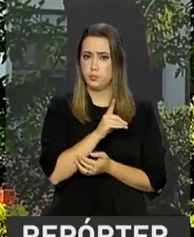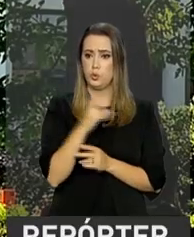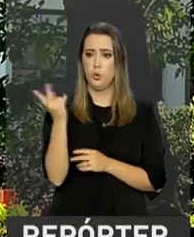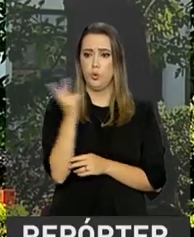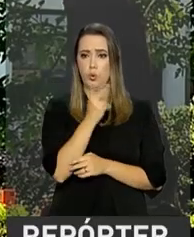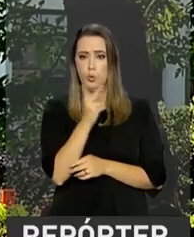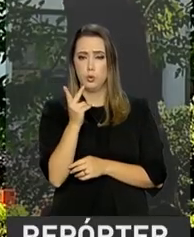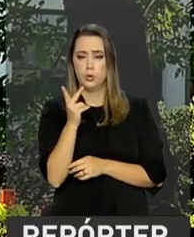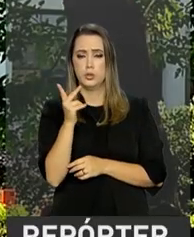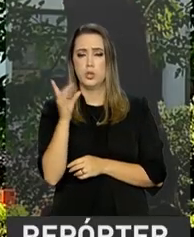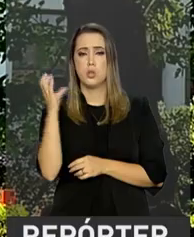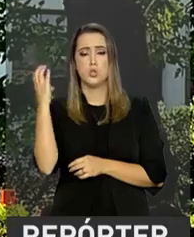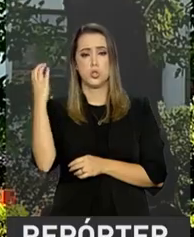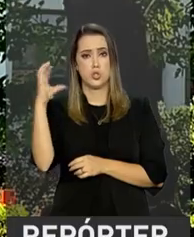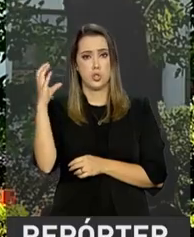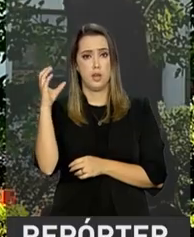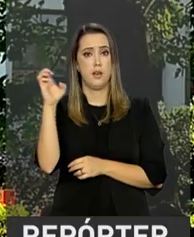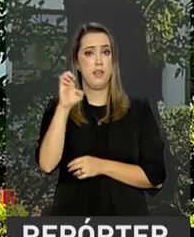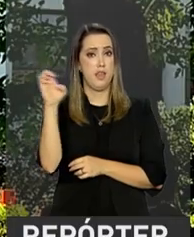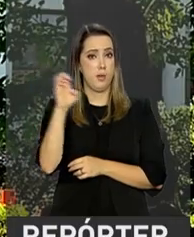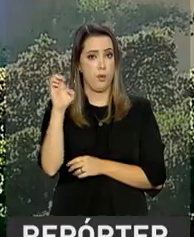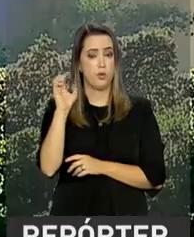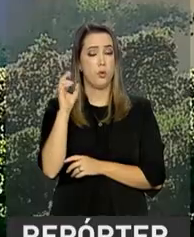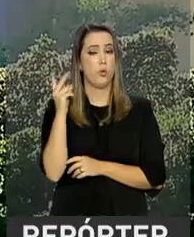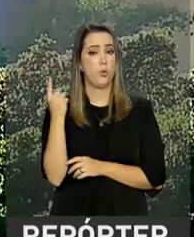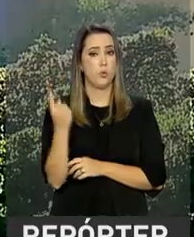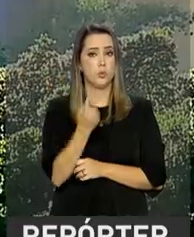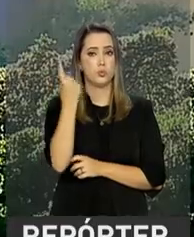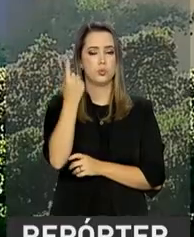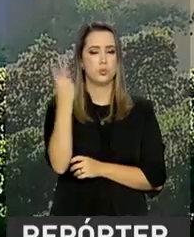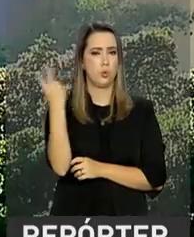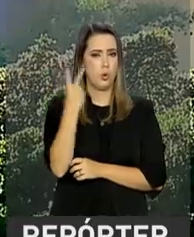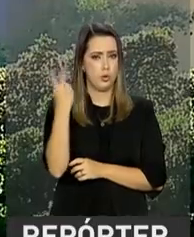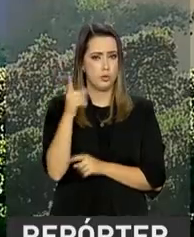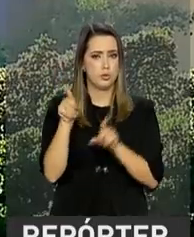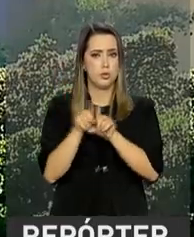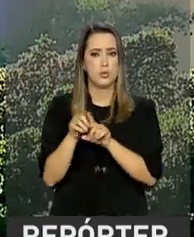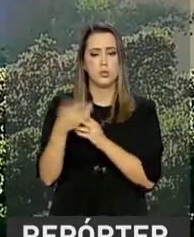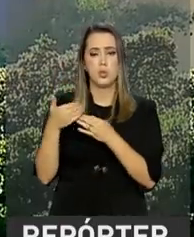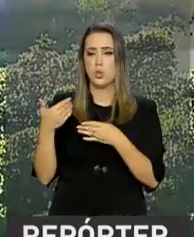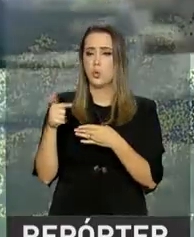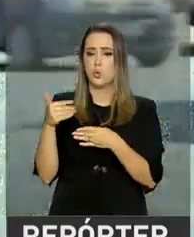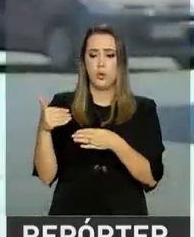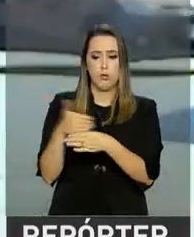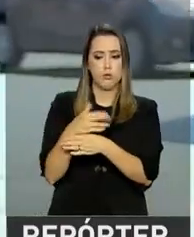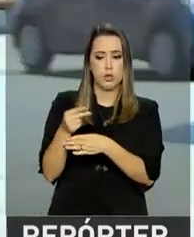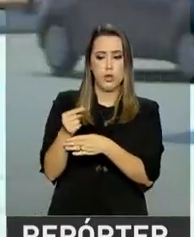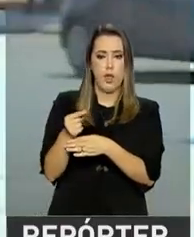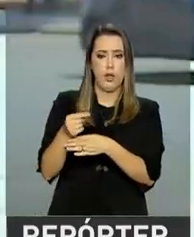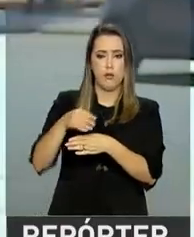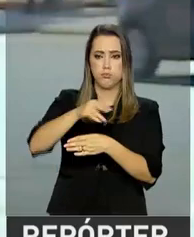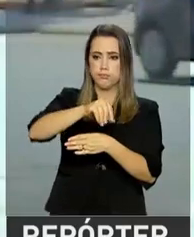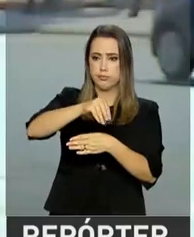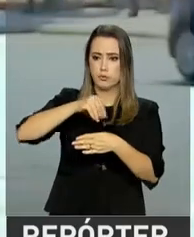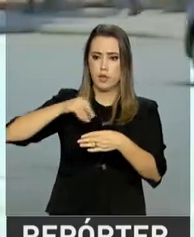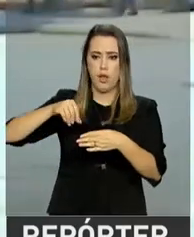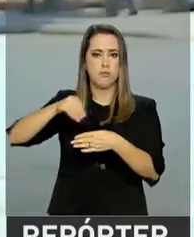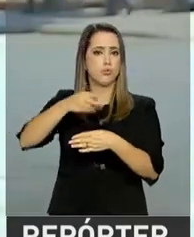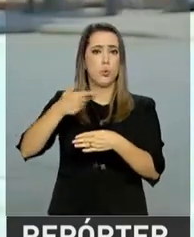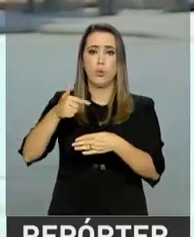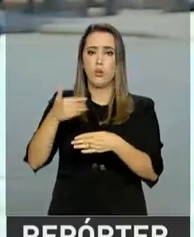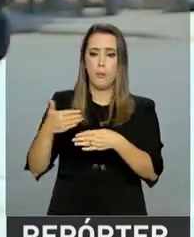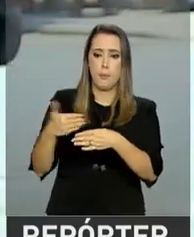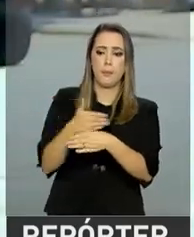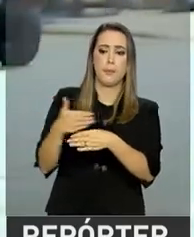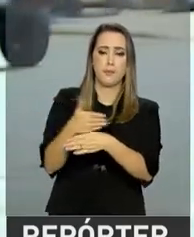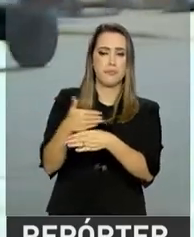e Equador são os únicos países da América do Sul com os quais o Brasil não faz fronteira. Desde 2015, está em negociação